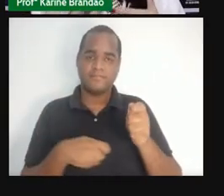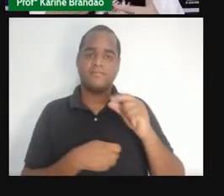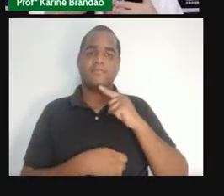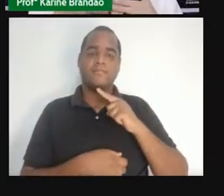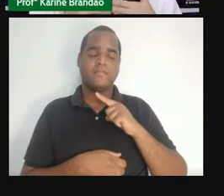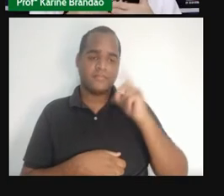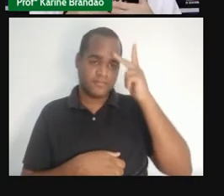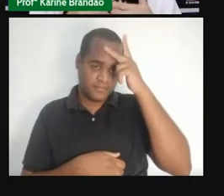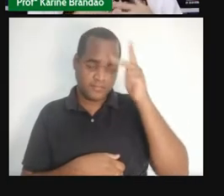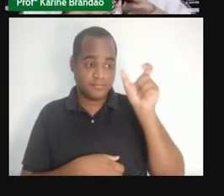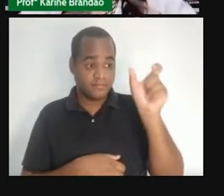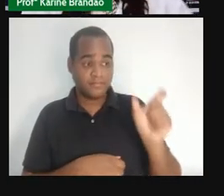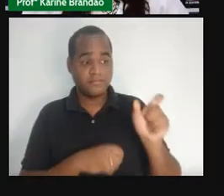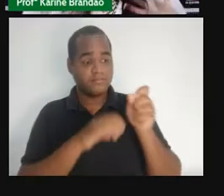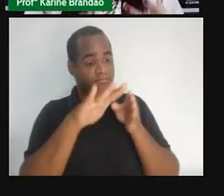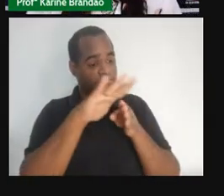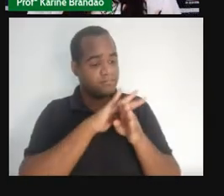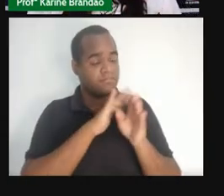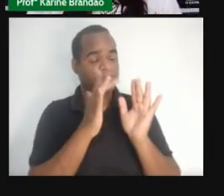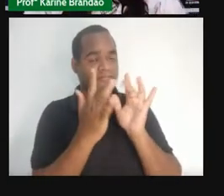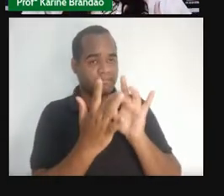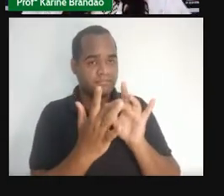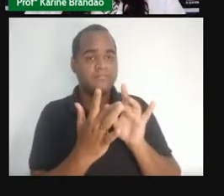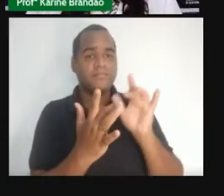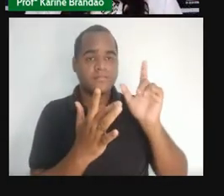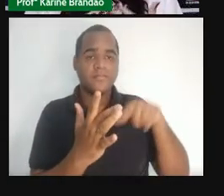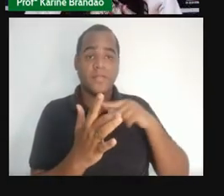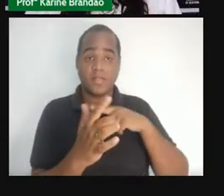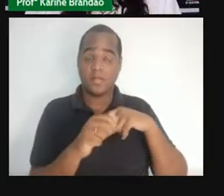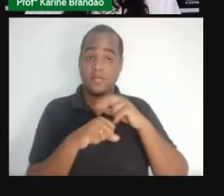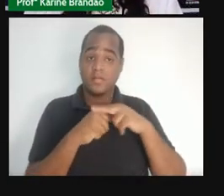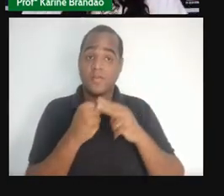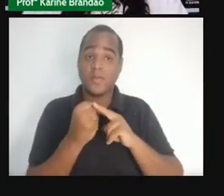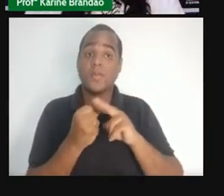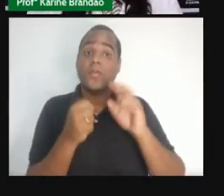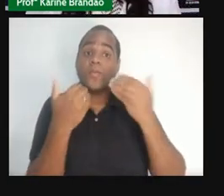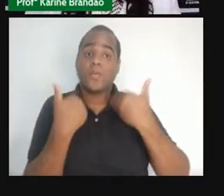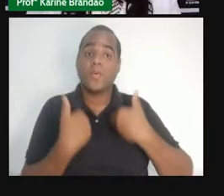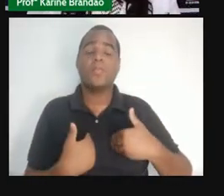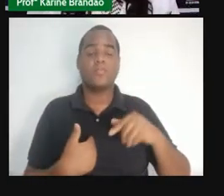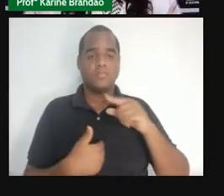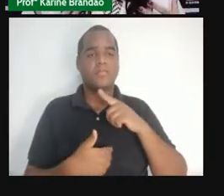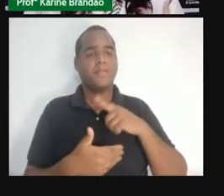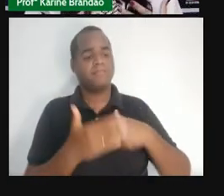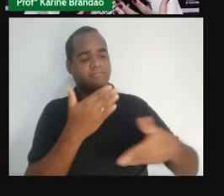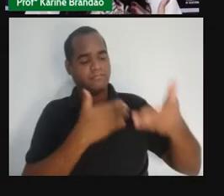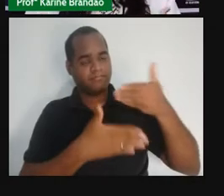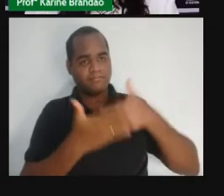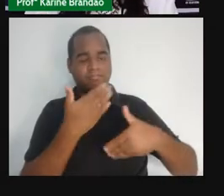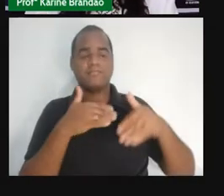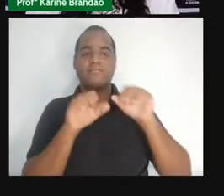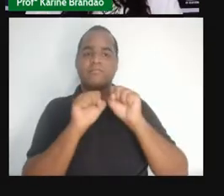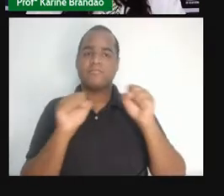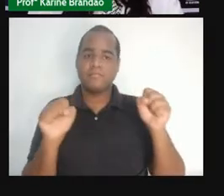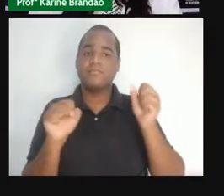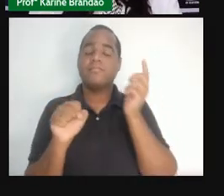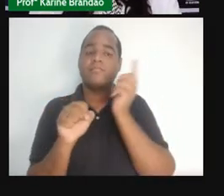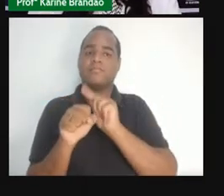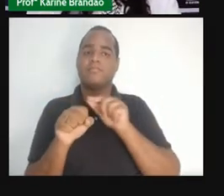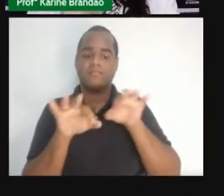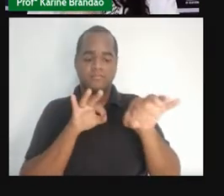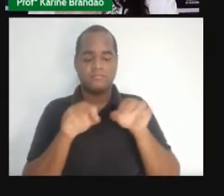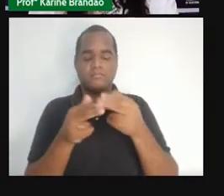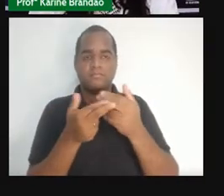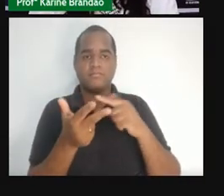pessoa entrar em contato com o vírus, o corpo, né? Já tem anticorpos, já tem, vamos dizer assim, um sistema de defesa que vai